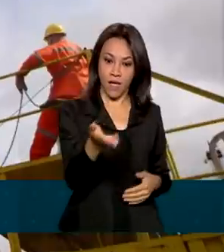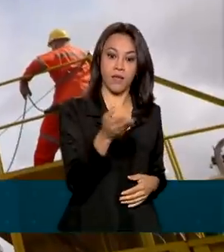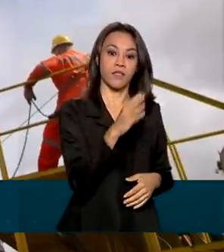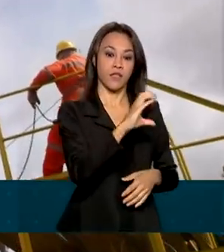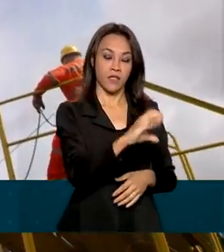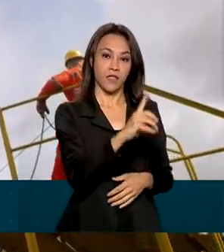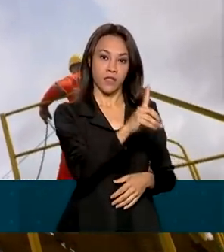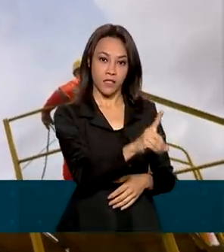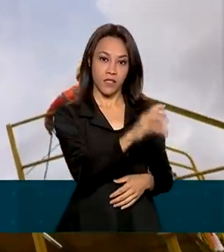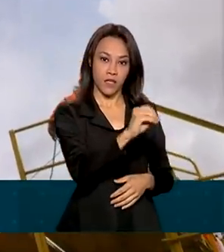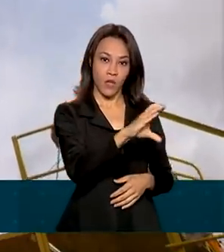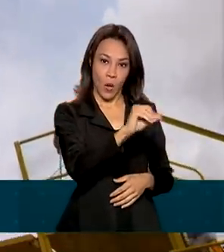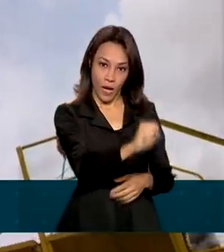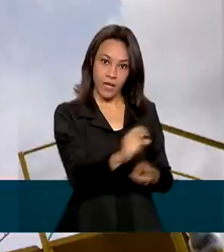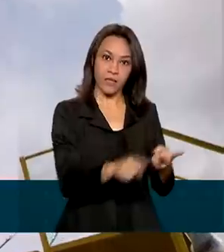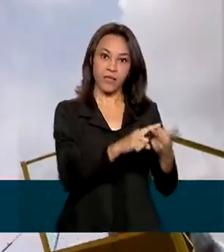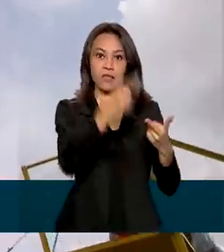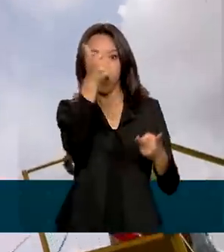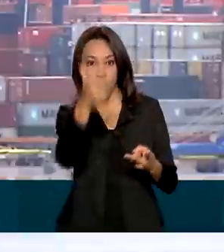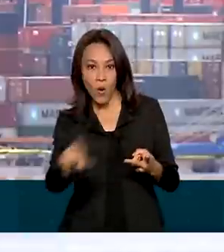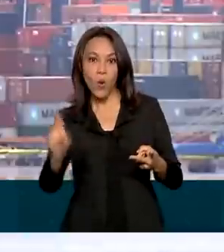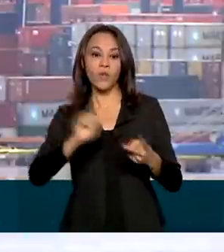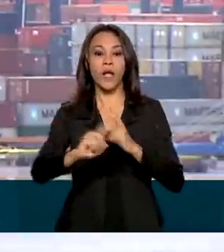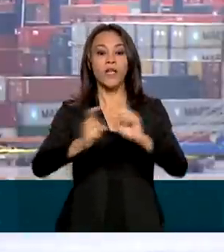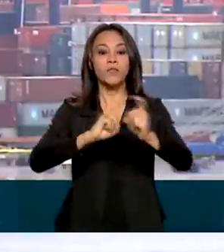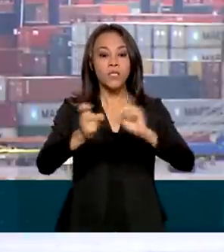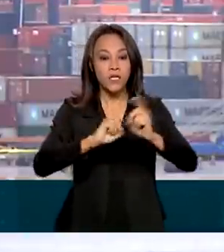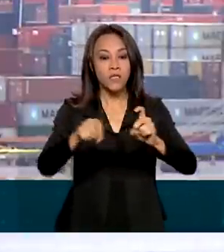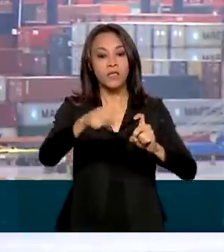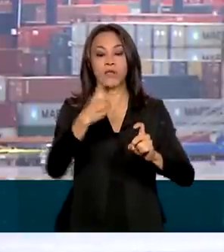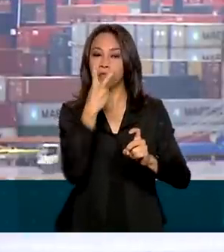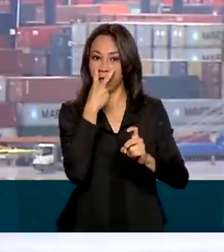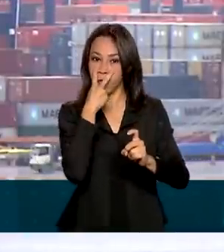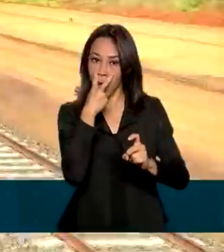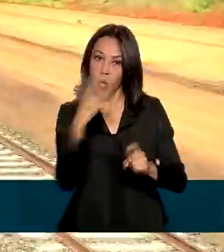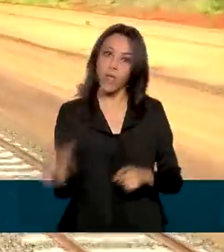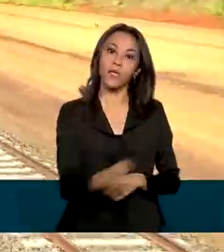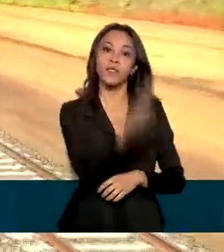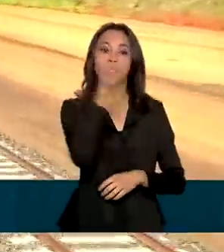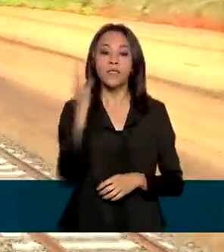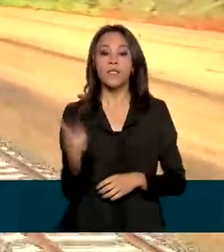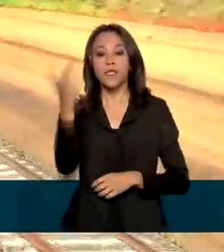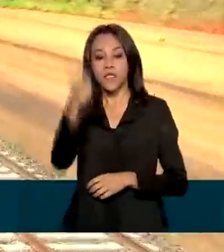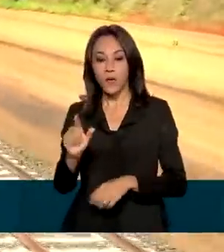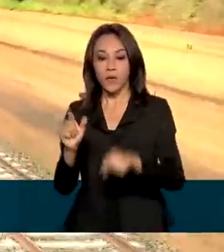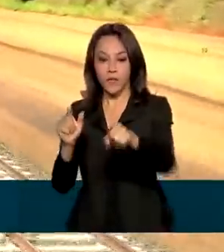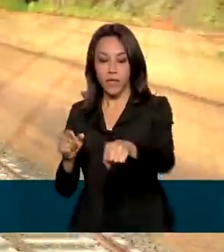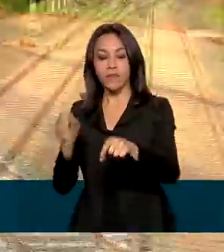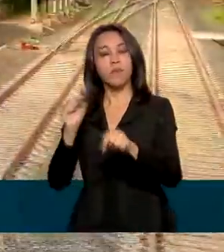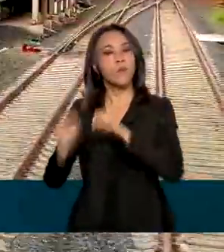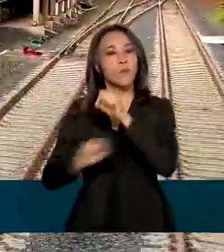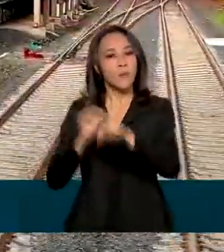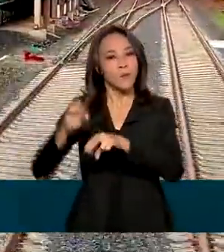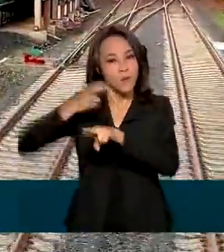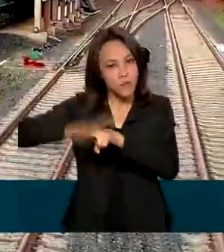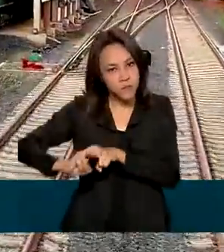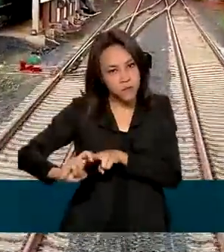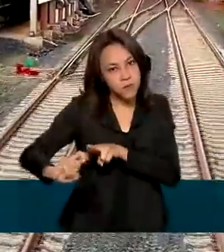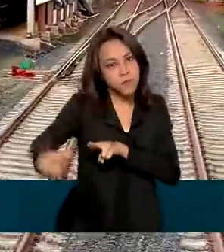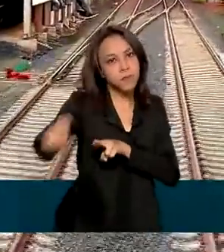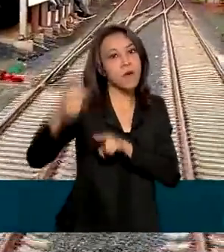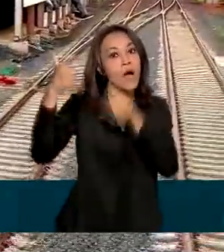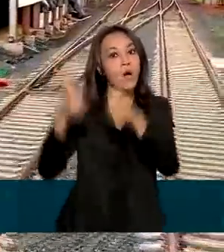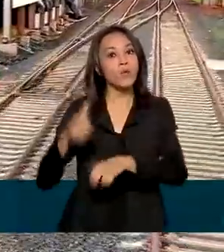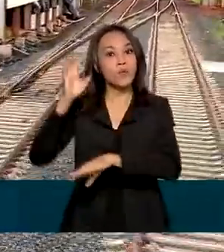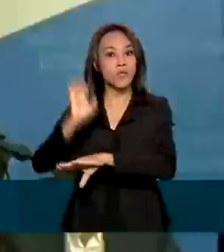Santo, a Codesa, a Administradora dos Portos de Vitória e Barra do Riacho e a Companhia Brasileira de Trens Urbanos